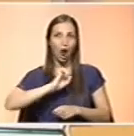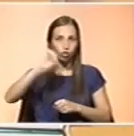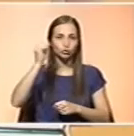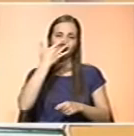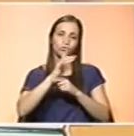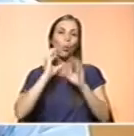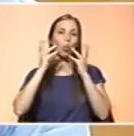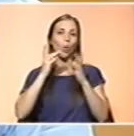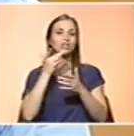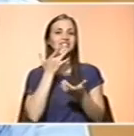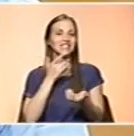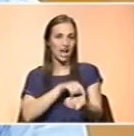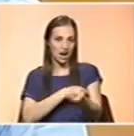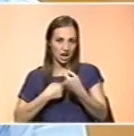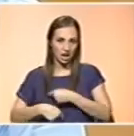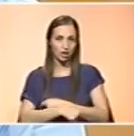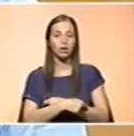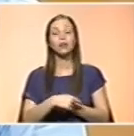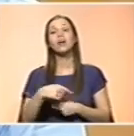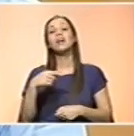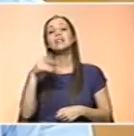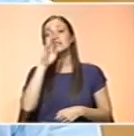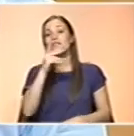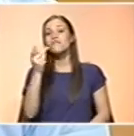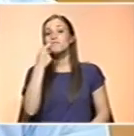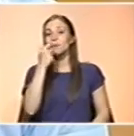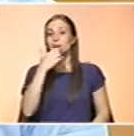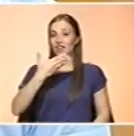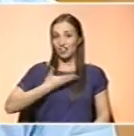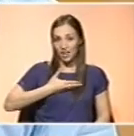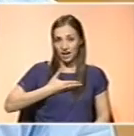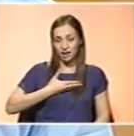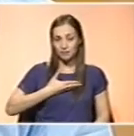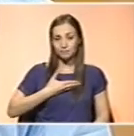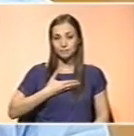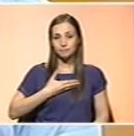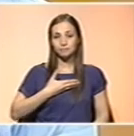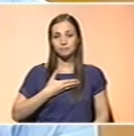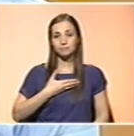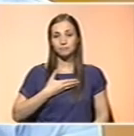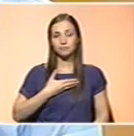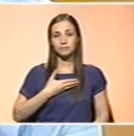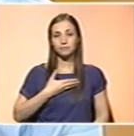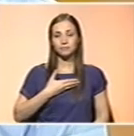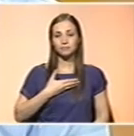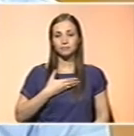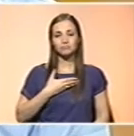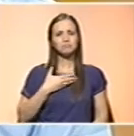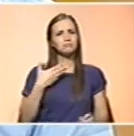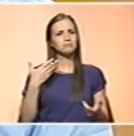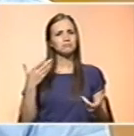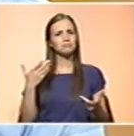Ou no caso da vitamina D, aí seria uma suplementação habitualmente mais lata e mais